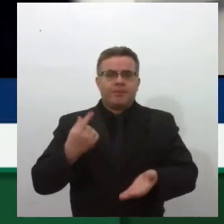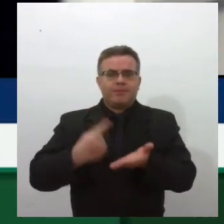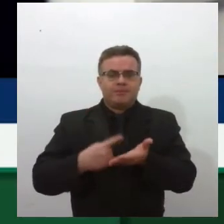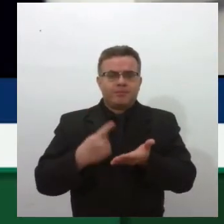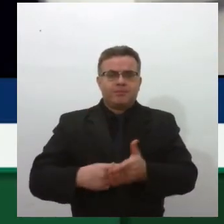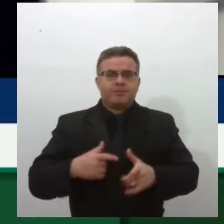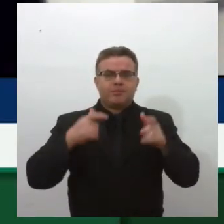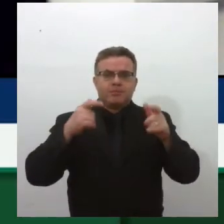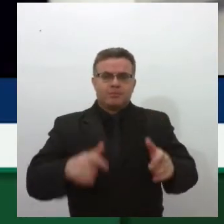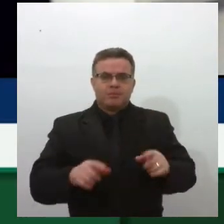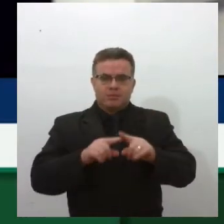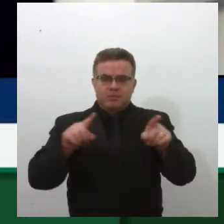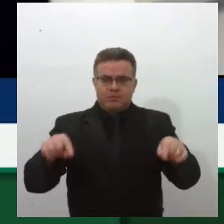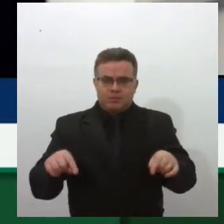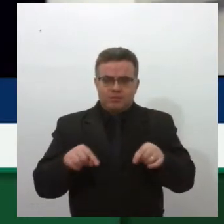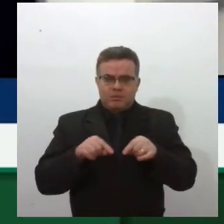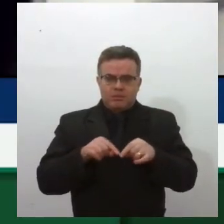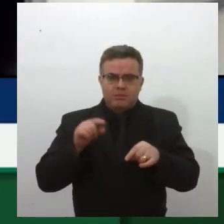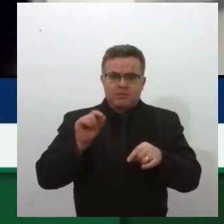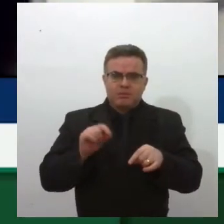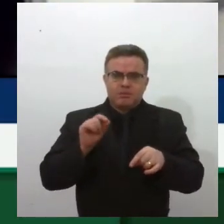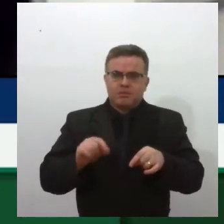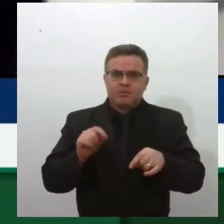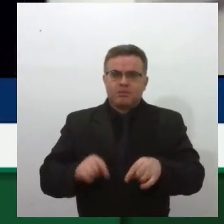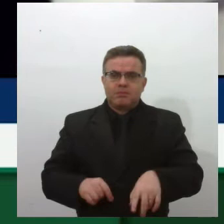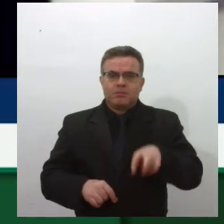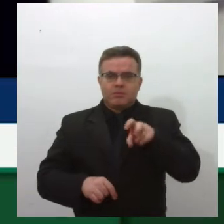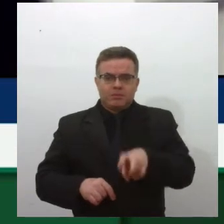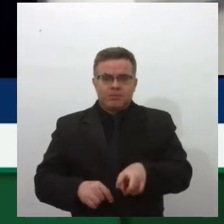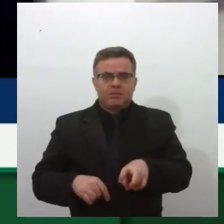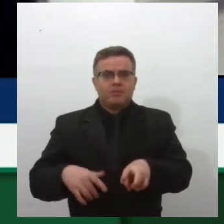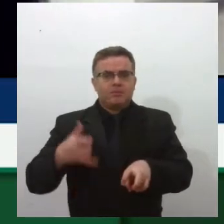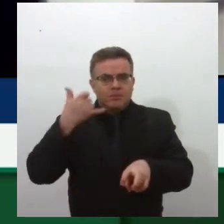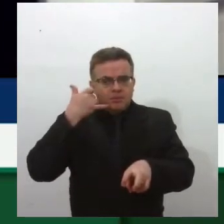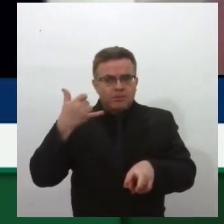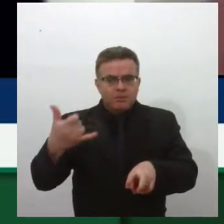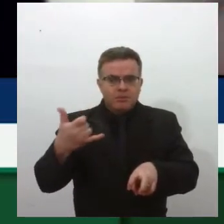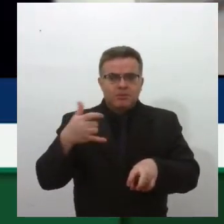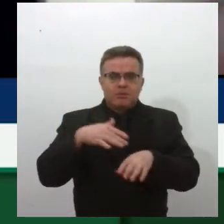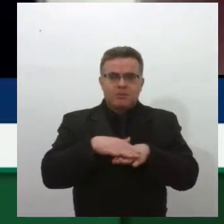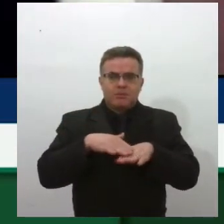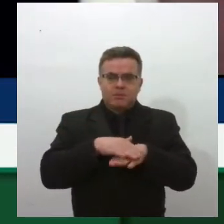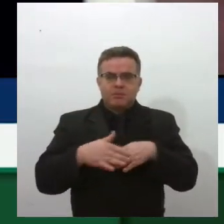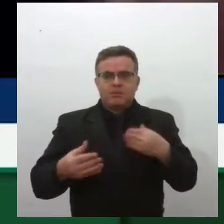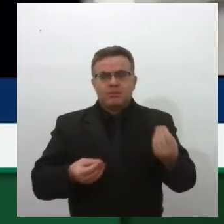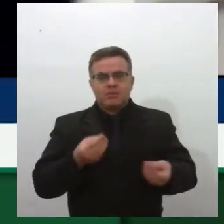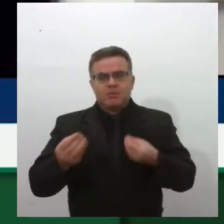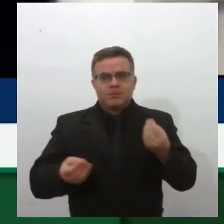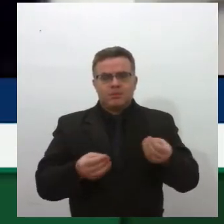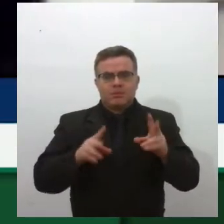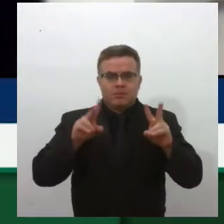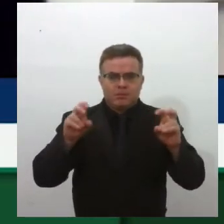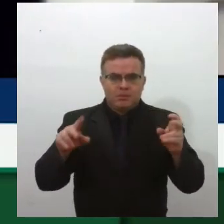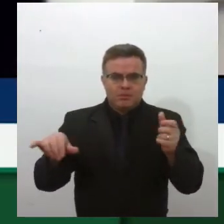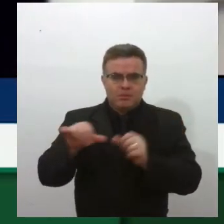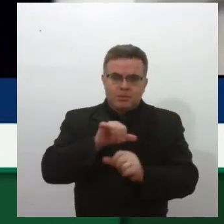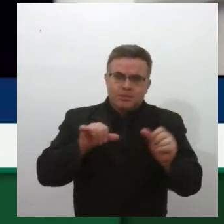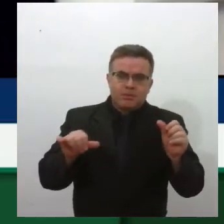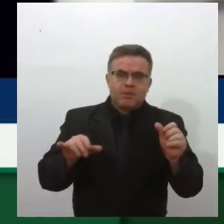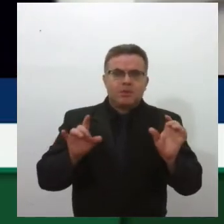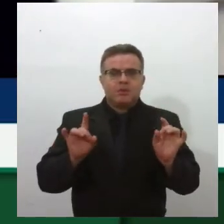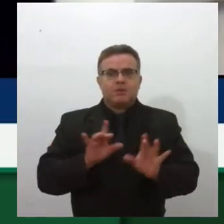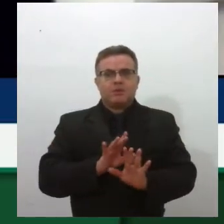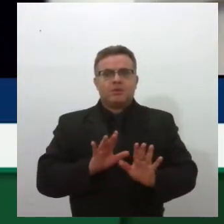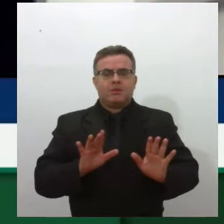Improvisaram uma salinha, onde eu atingi a telefone, tipo, tapando o buraco, vamos ser bem